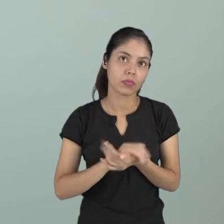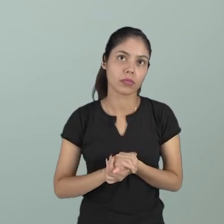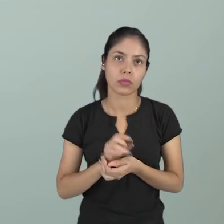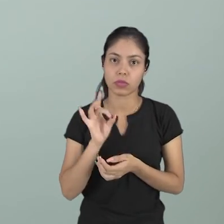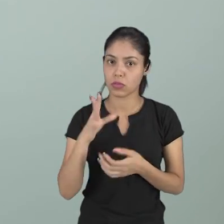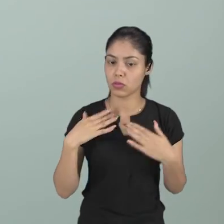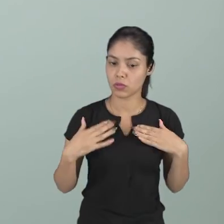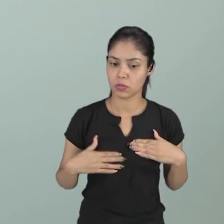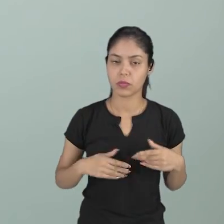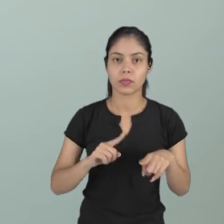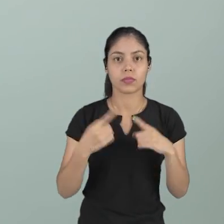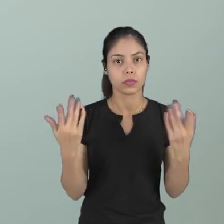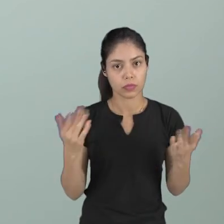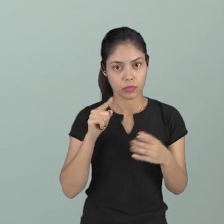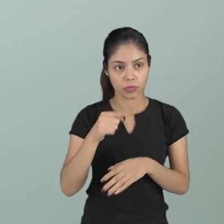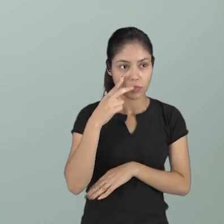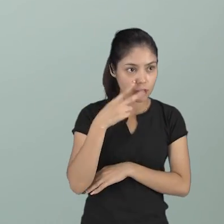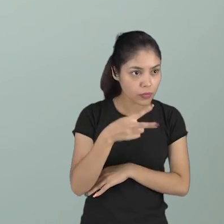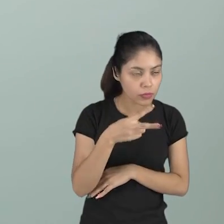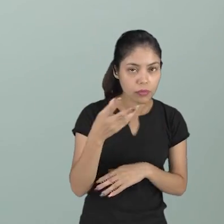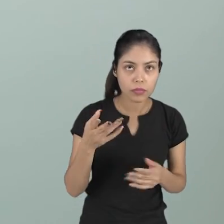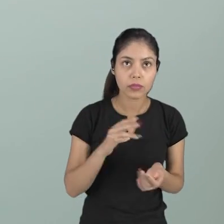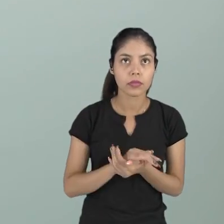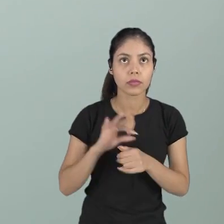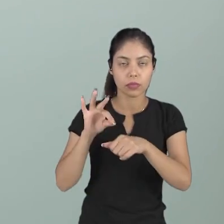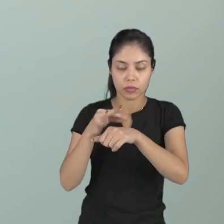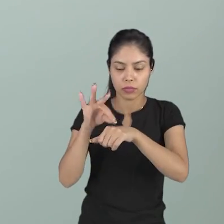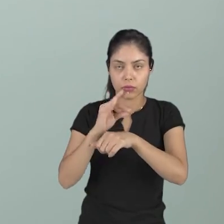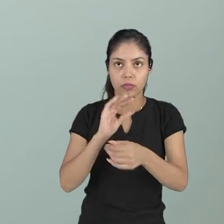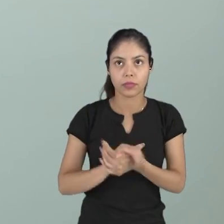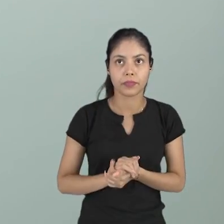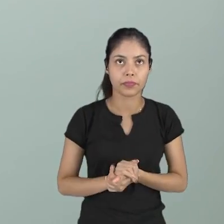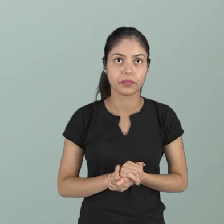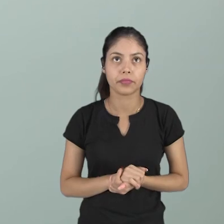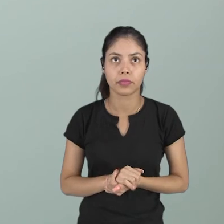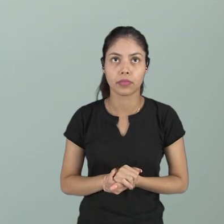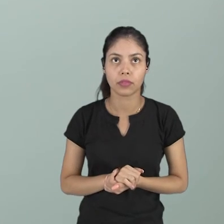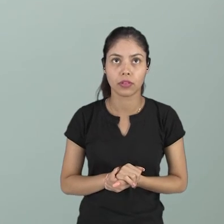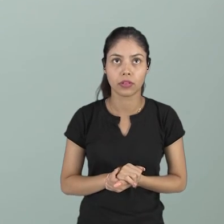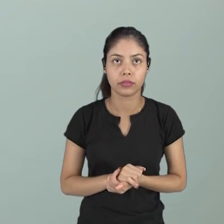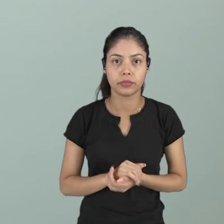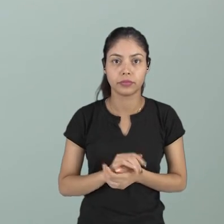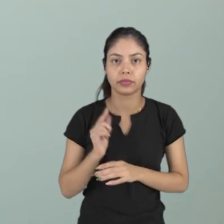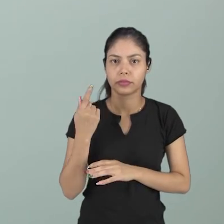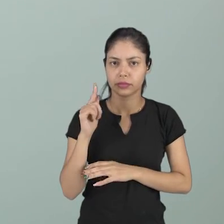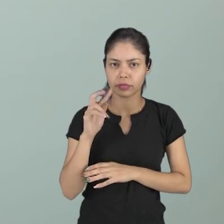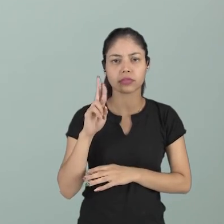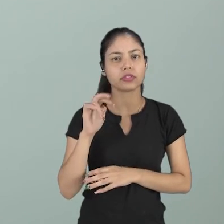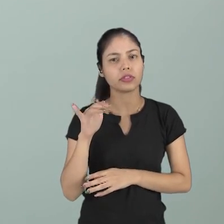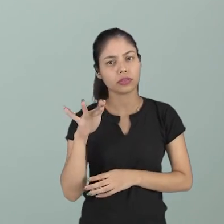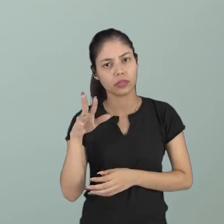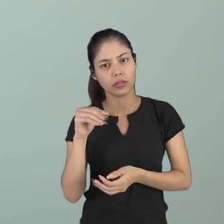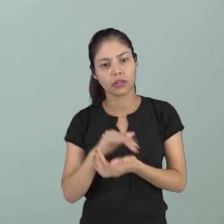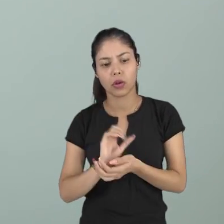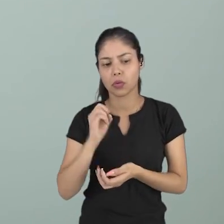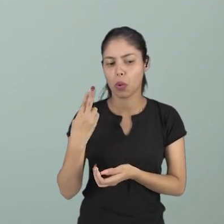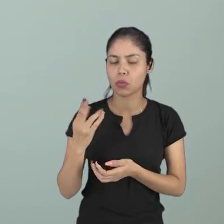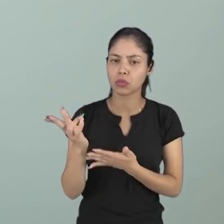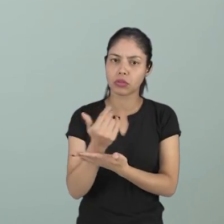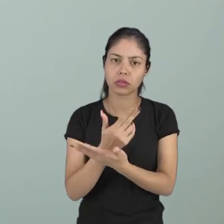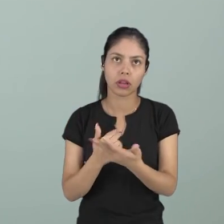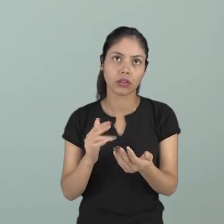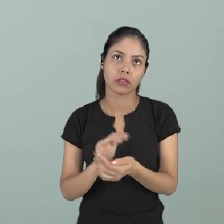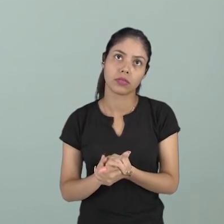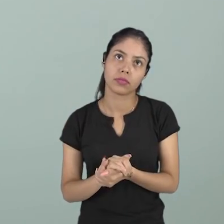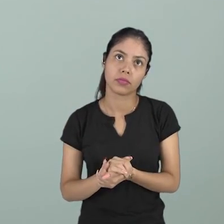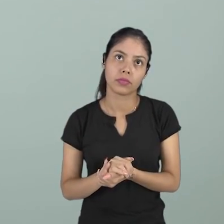corpo. Então você fica com aquelas marcas, às vezes marcas geométricas ou criando um desenho. No slide